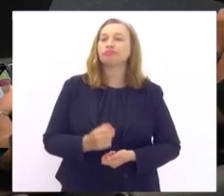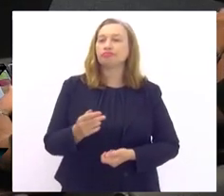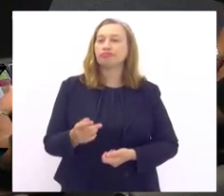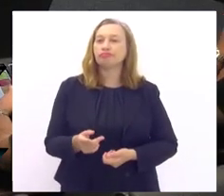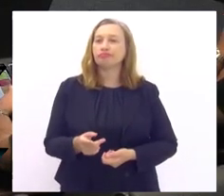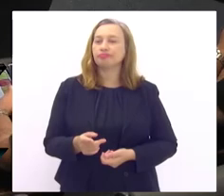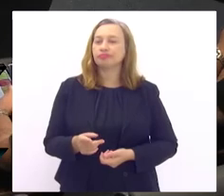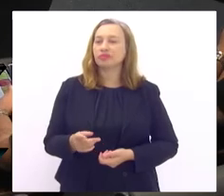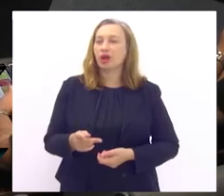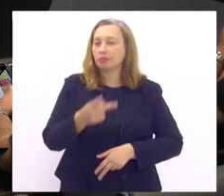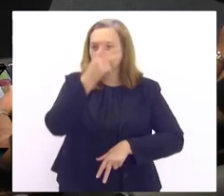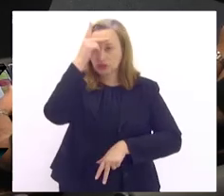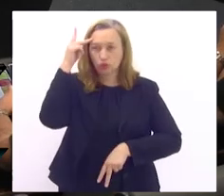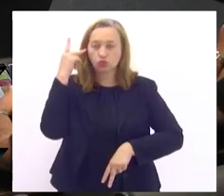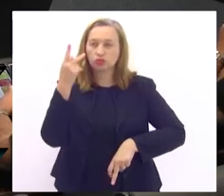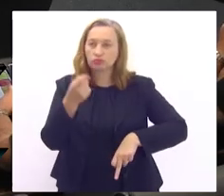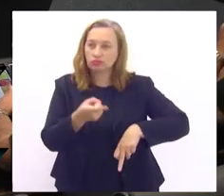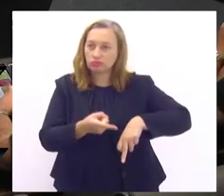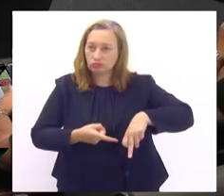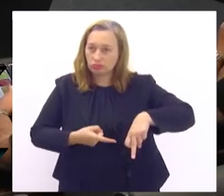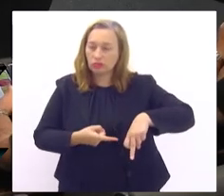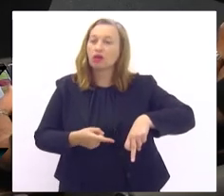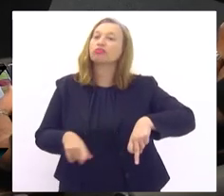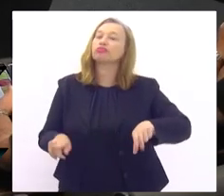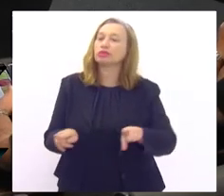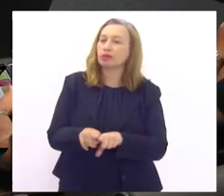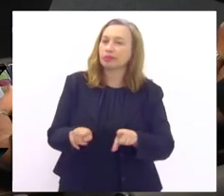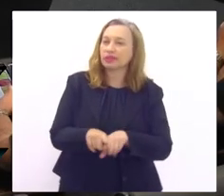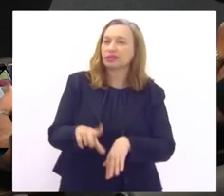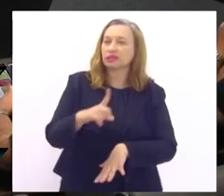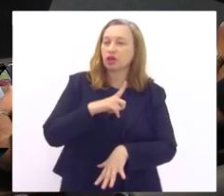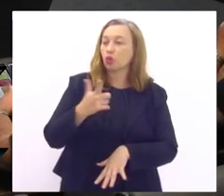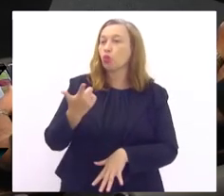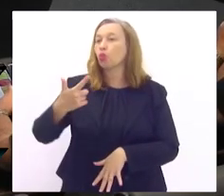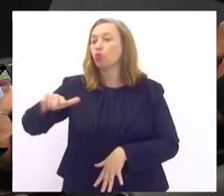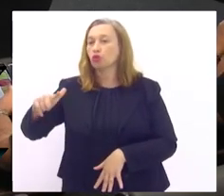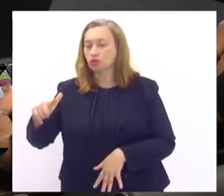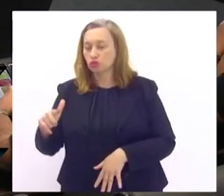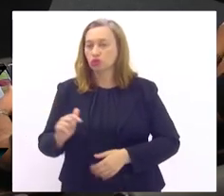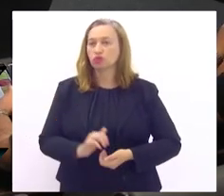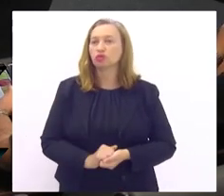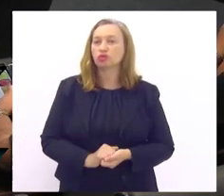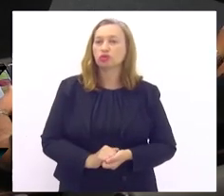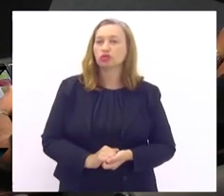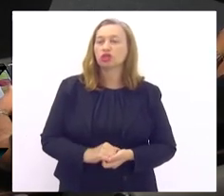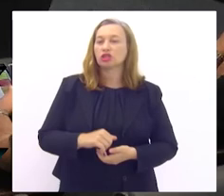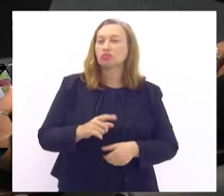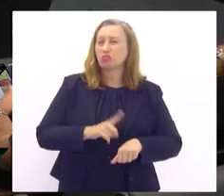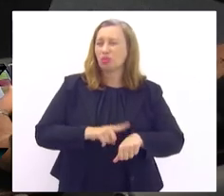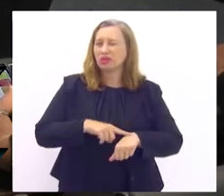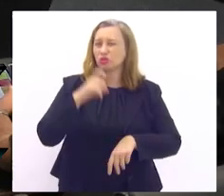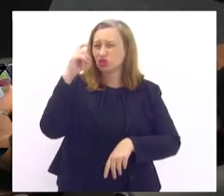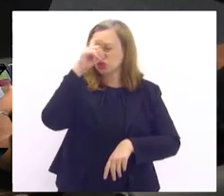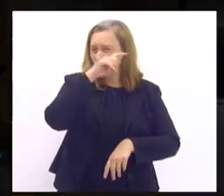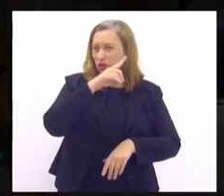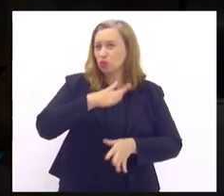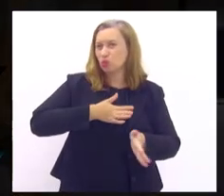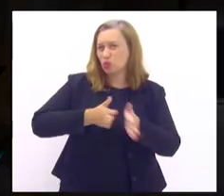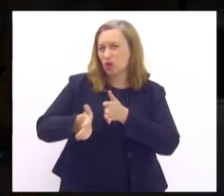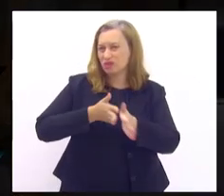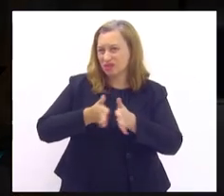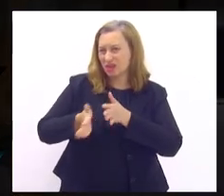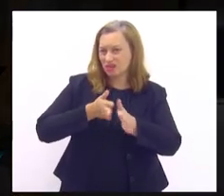amputadas isso também tem um outro além da da dificuldade né do acesso ao lazer